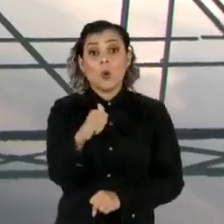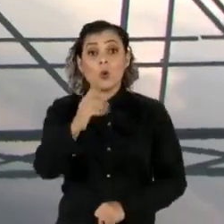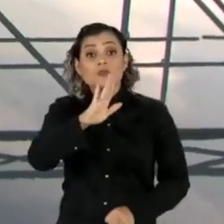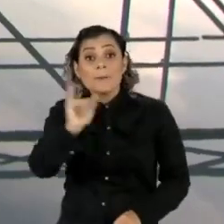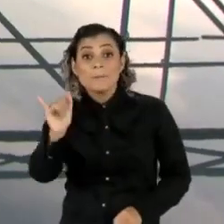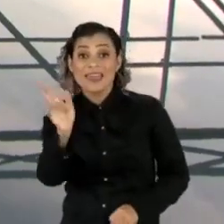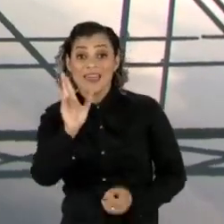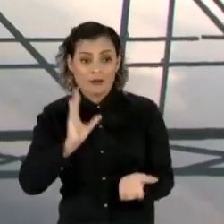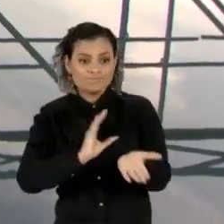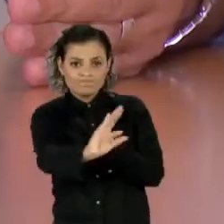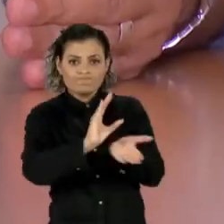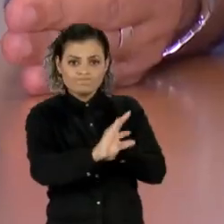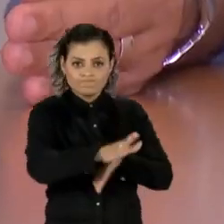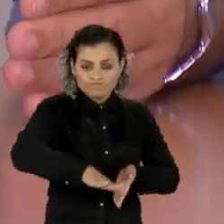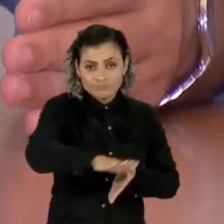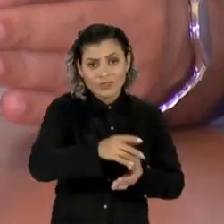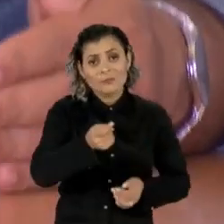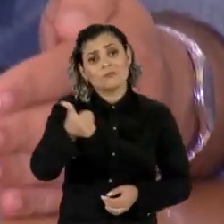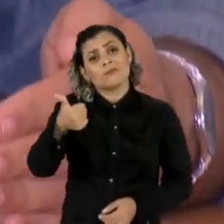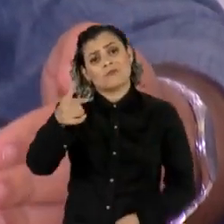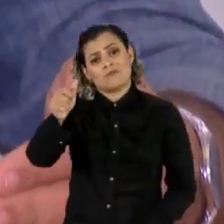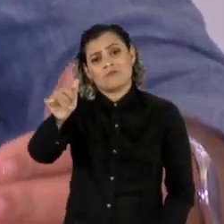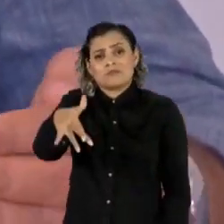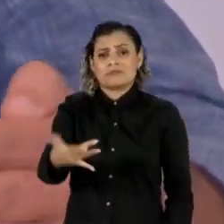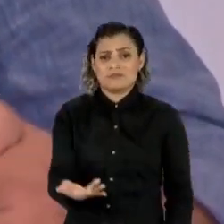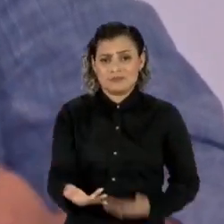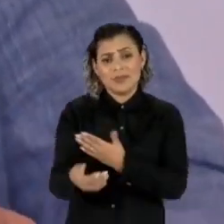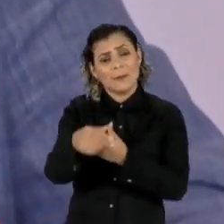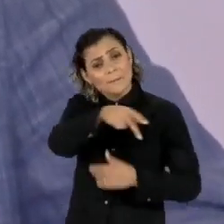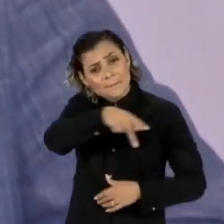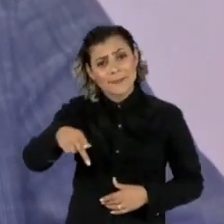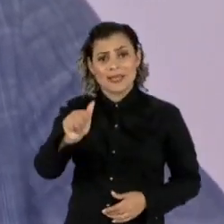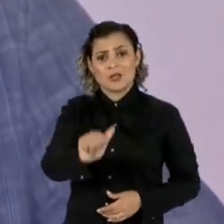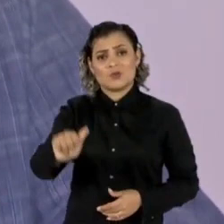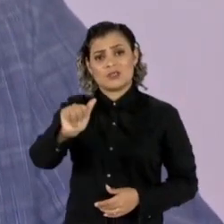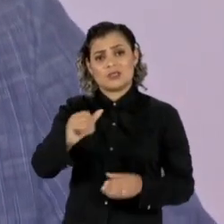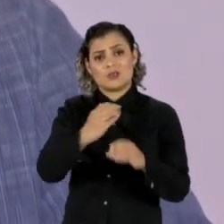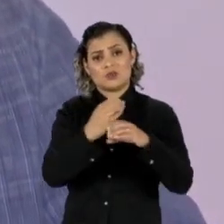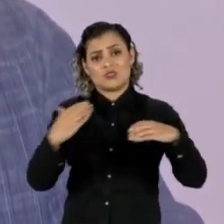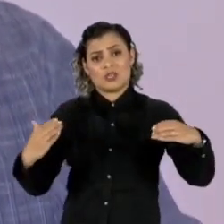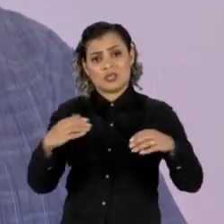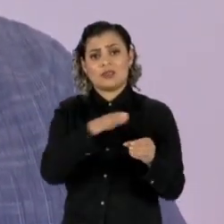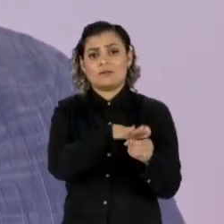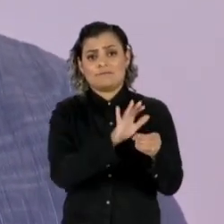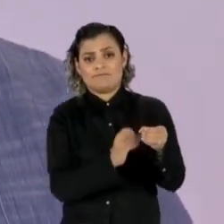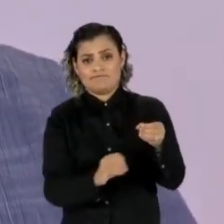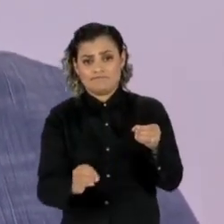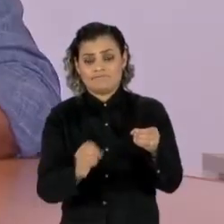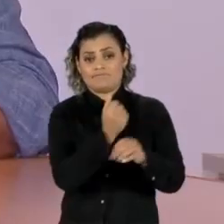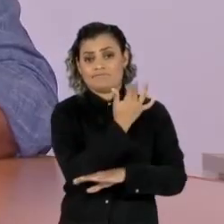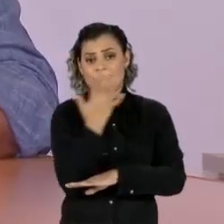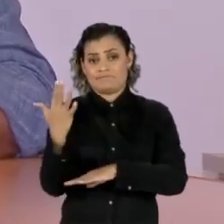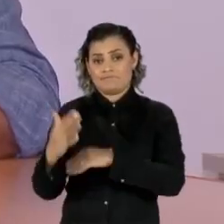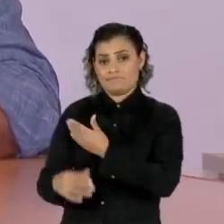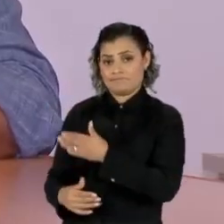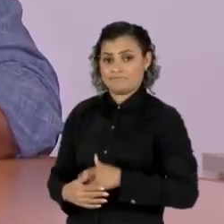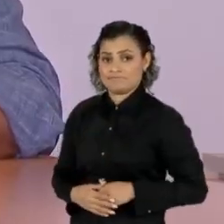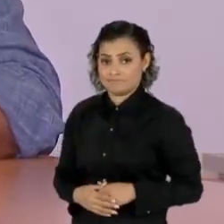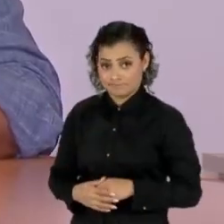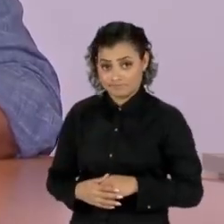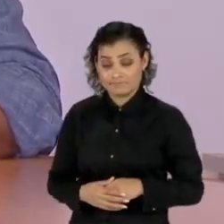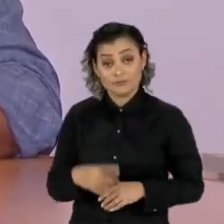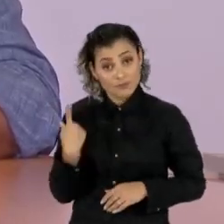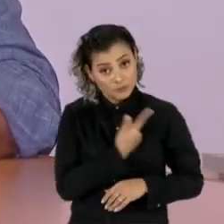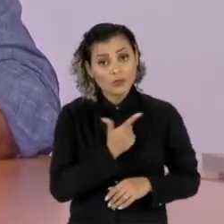bilhões de reais, ainda é pouco segundo o presidente da Associação Brasileira de Engenharia Sanitária e Ambiental. Nós temos o Plano